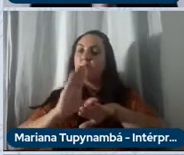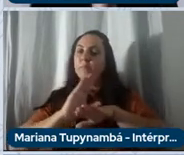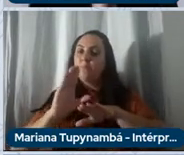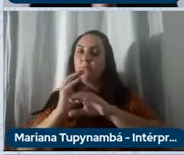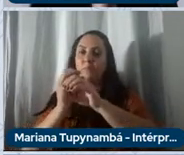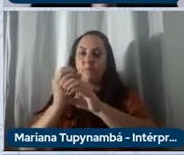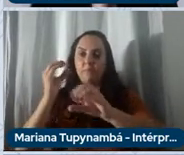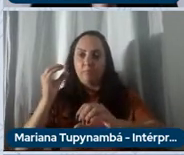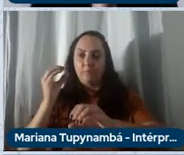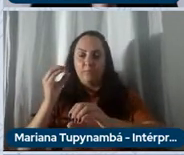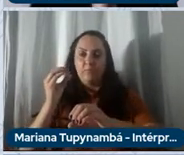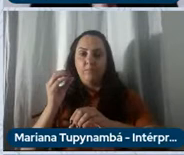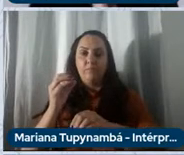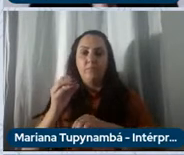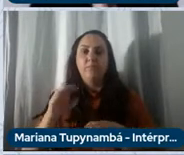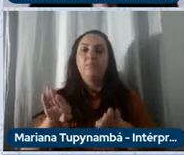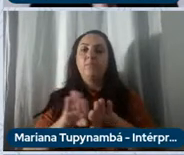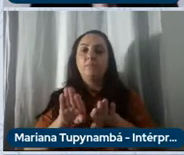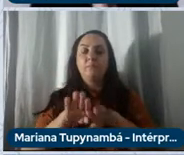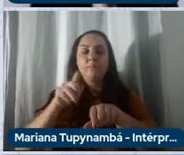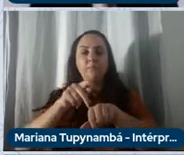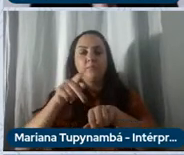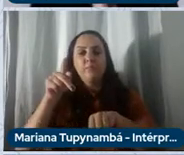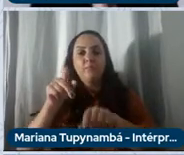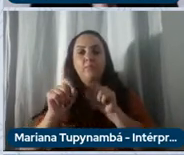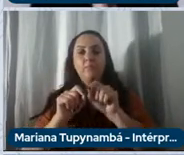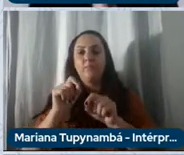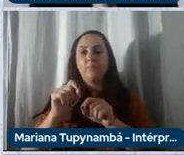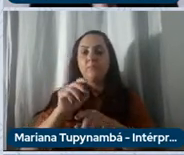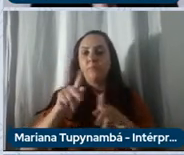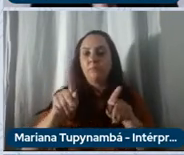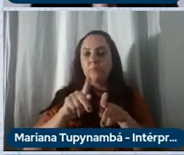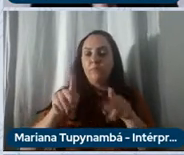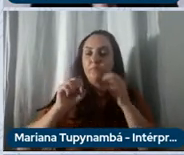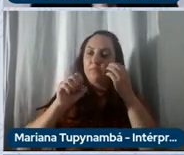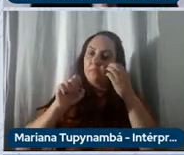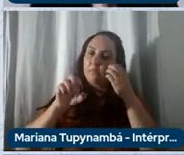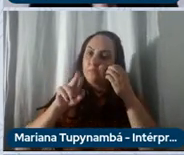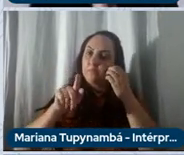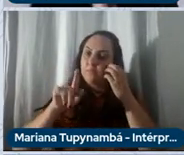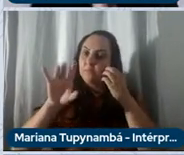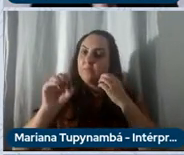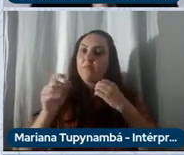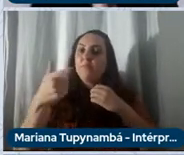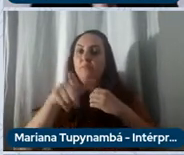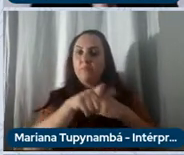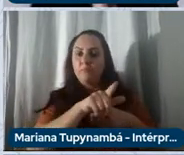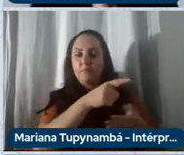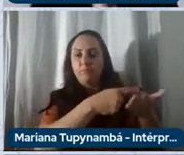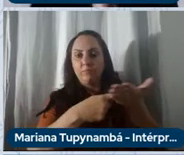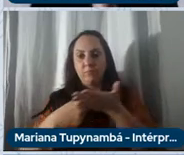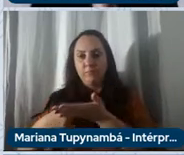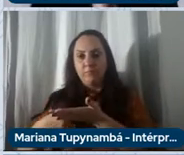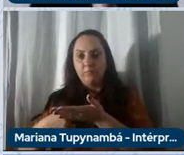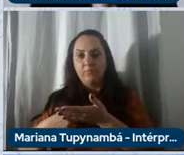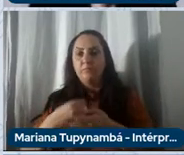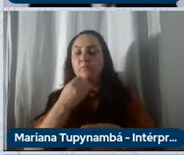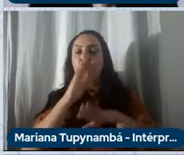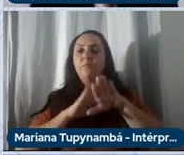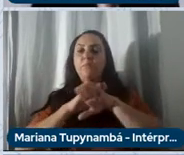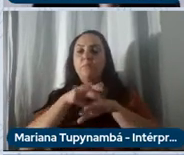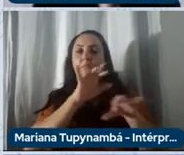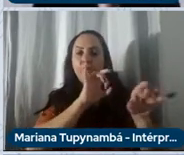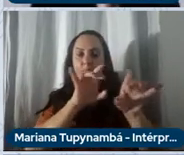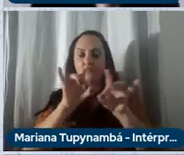nosso pró-reitor de pesquisa e pós-graduação, professor Sérgio Riou e demais convidados. Um boa noite especial ao nosso